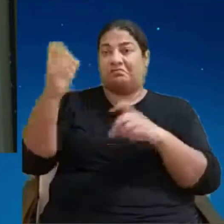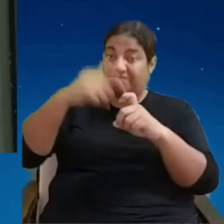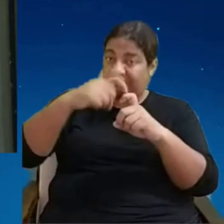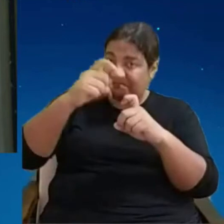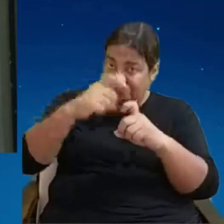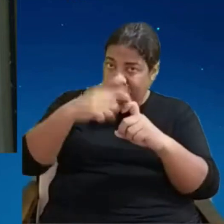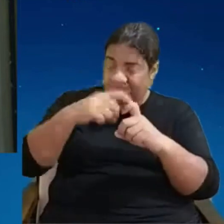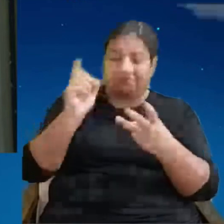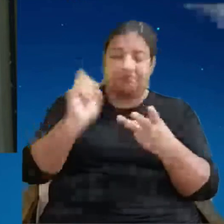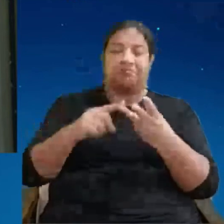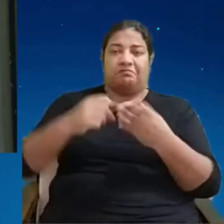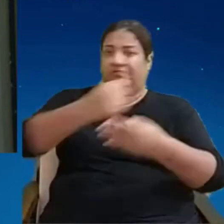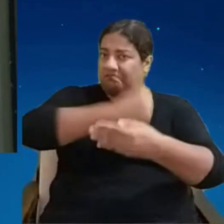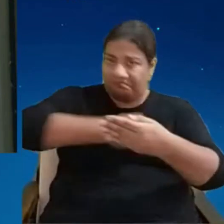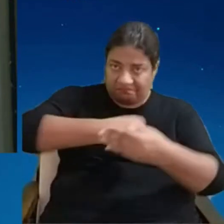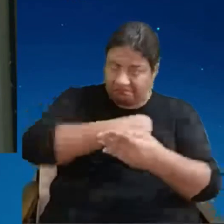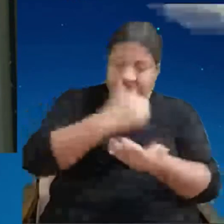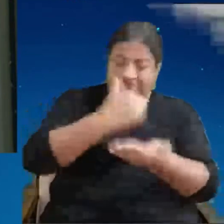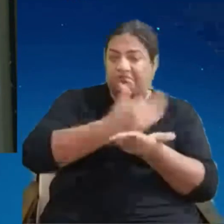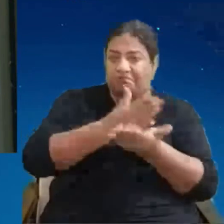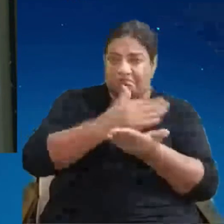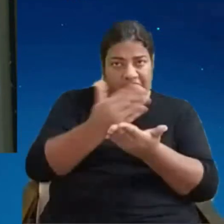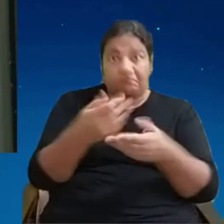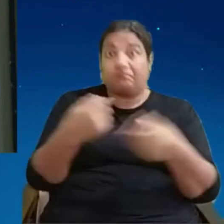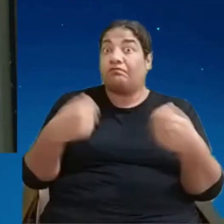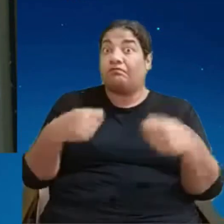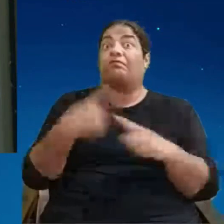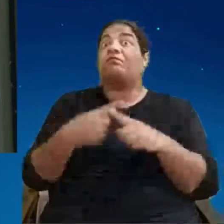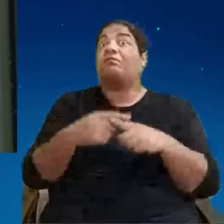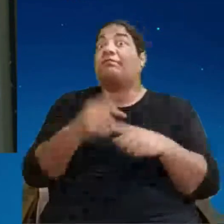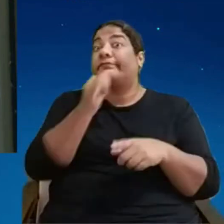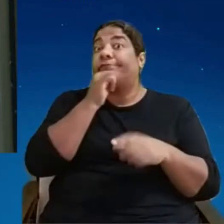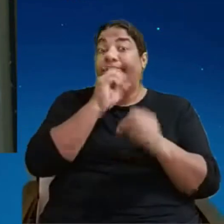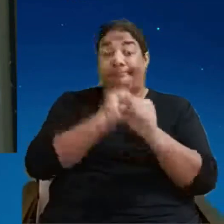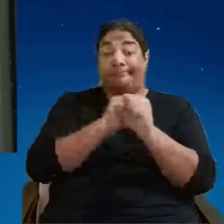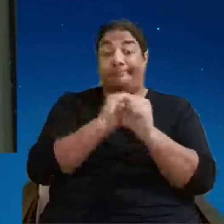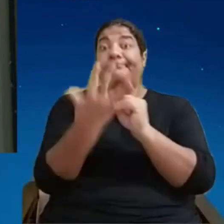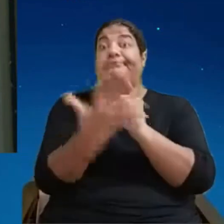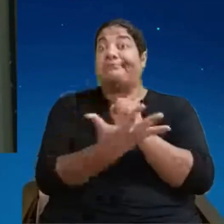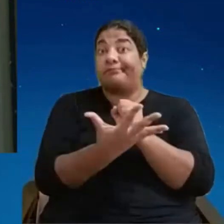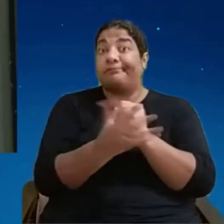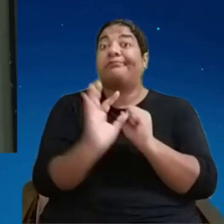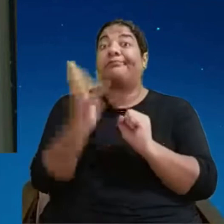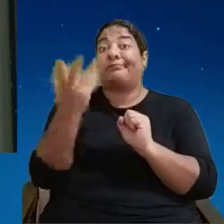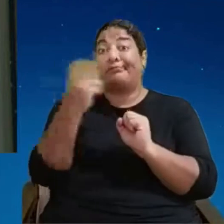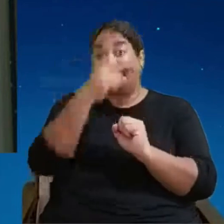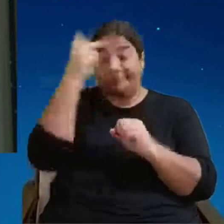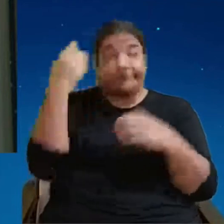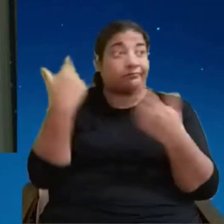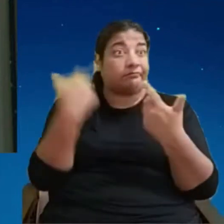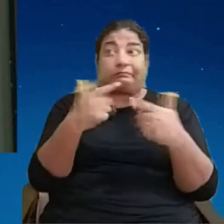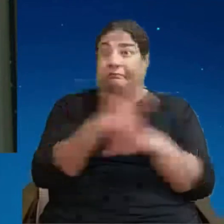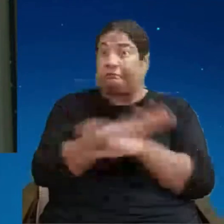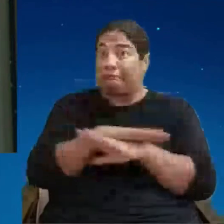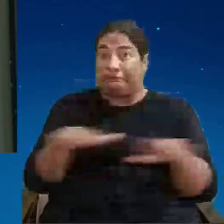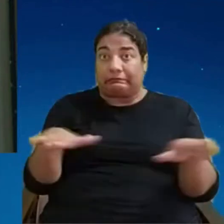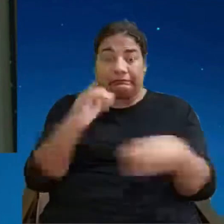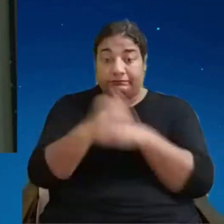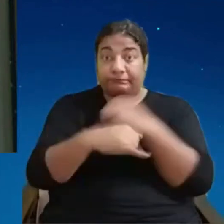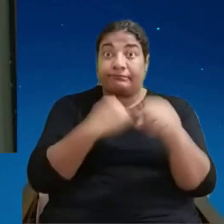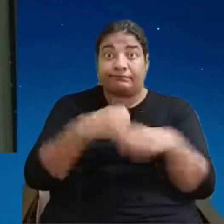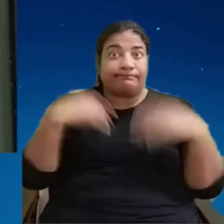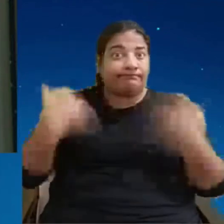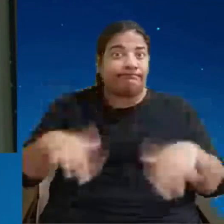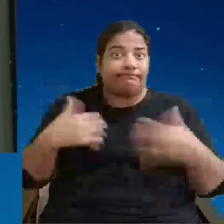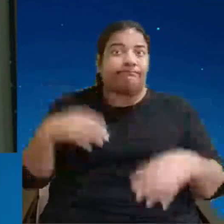site veio a pandemia o aconteceu? quem não tinha uma presença digital teve que se virar para ter uma presença digital então todo mundo precisa ter então